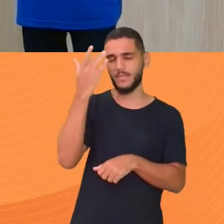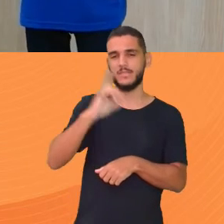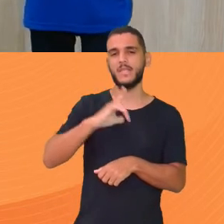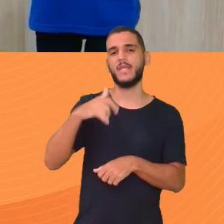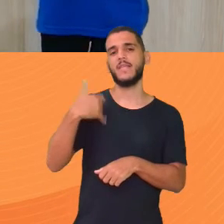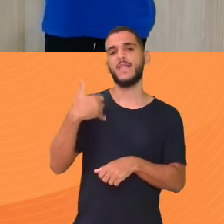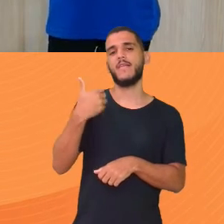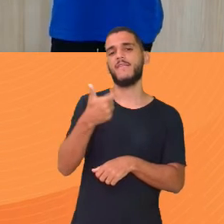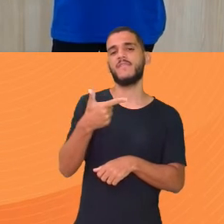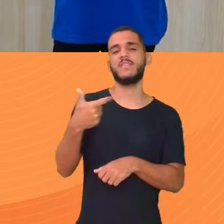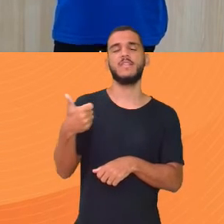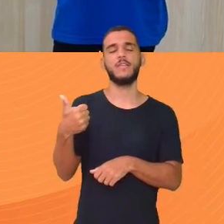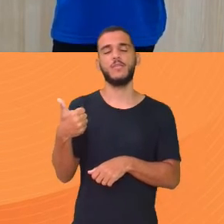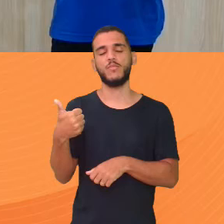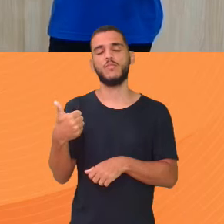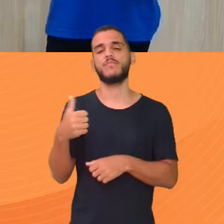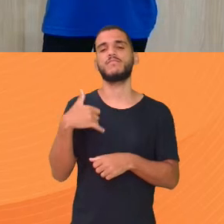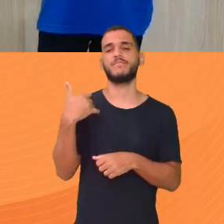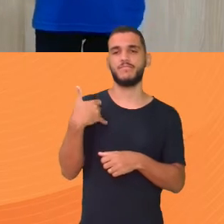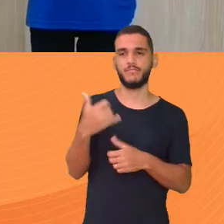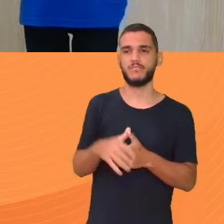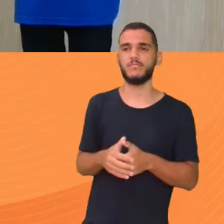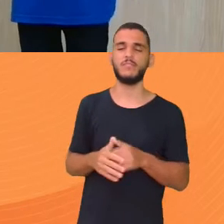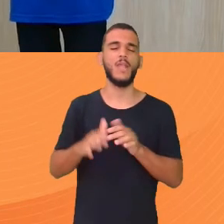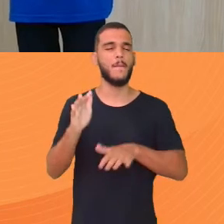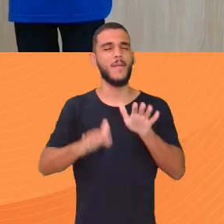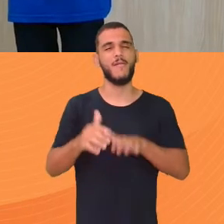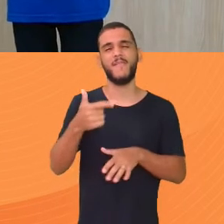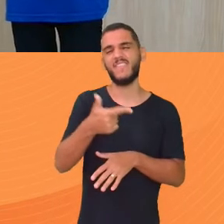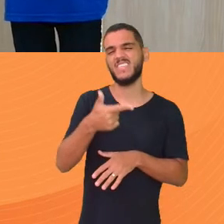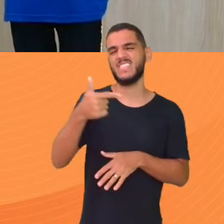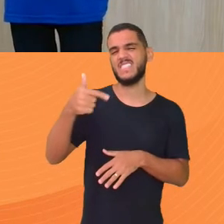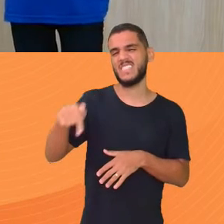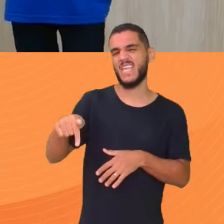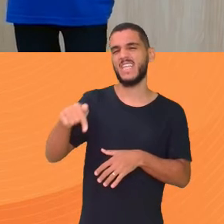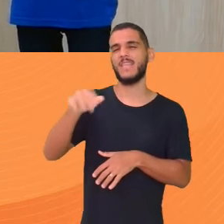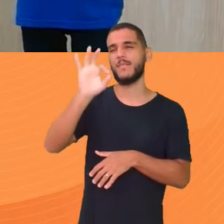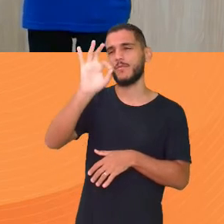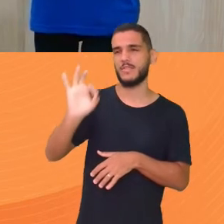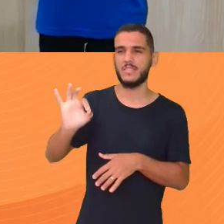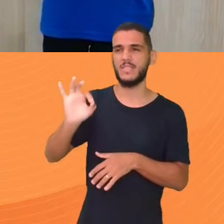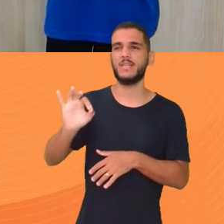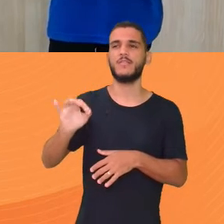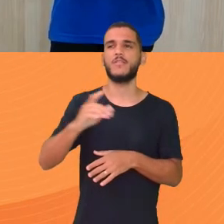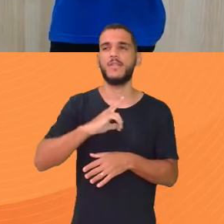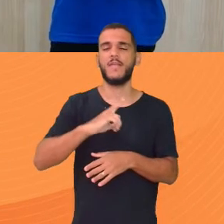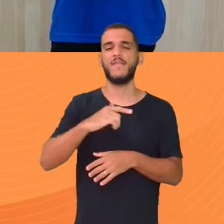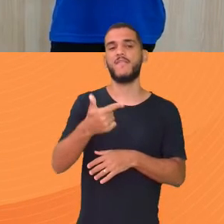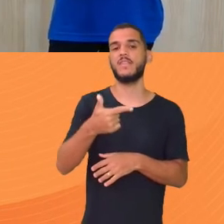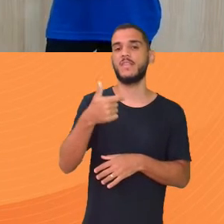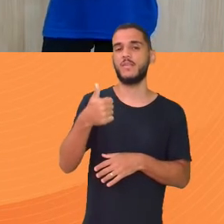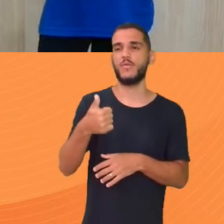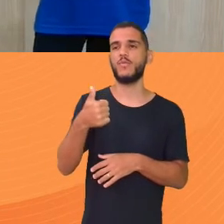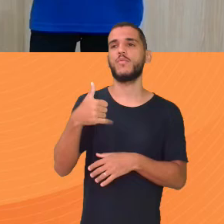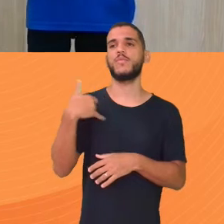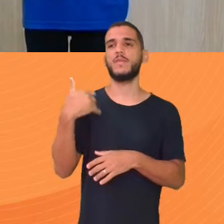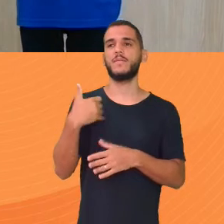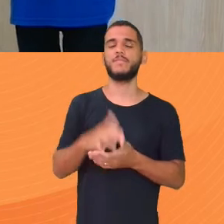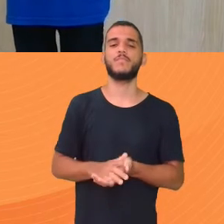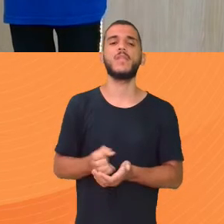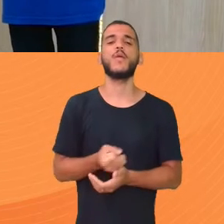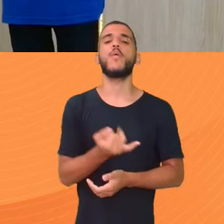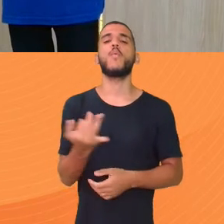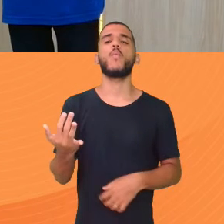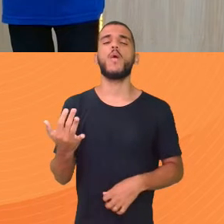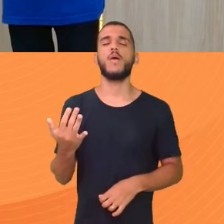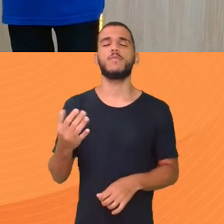aproximadamente 27% Do meu grupo De jogadores Ele tem 21 anos Ô Ricardinho Se eu perguntasse Qual é a média De